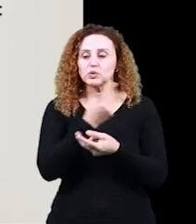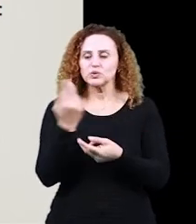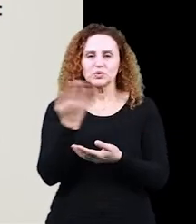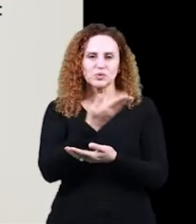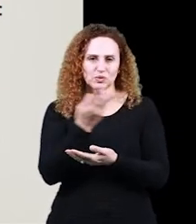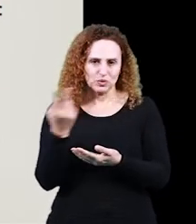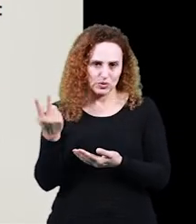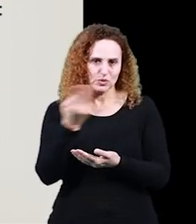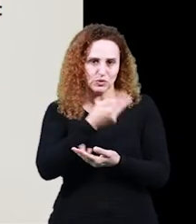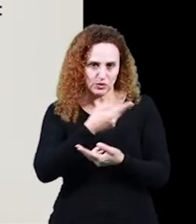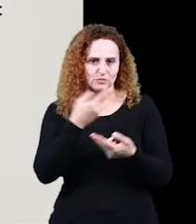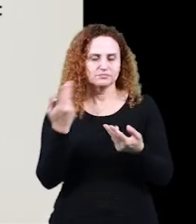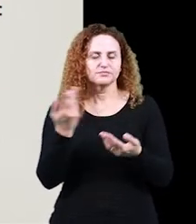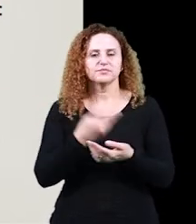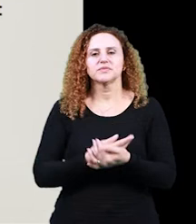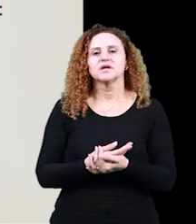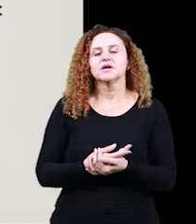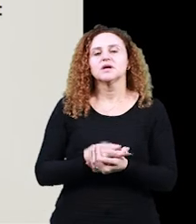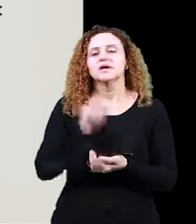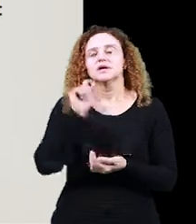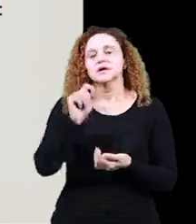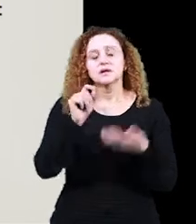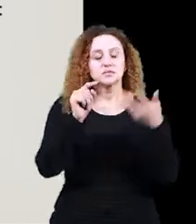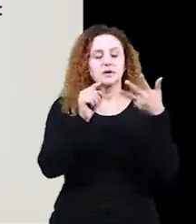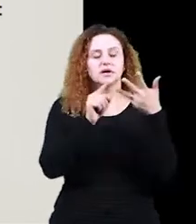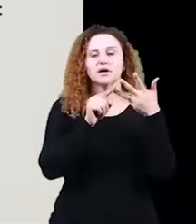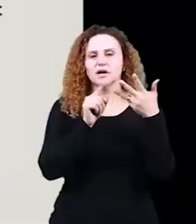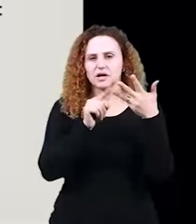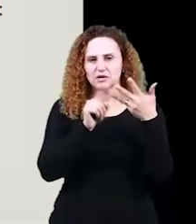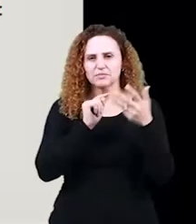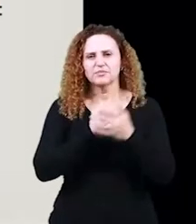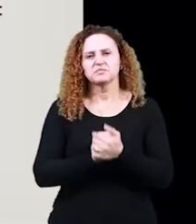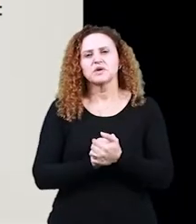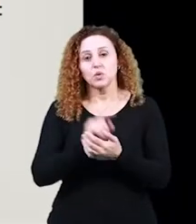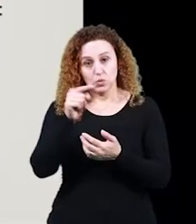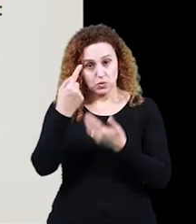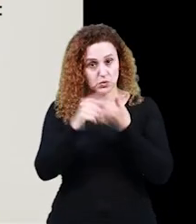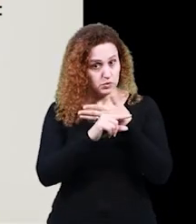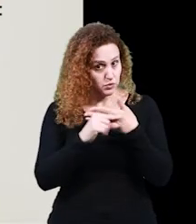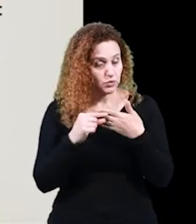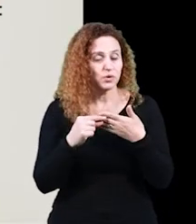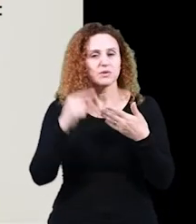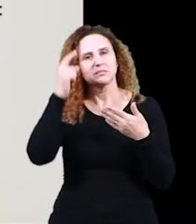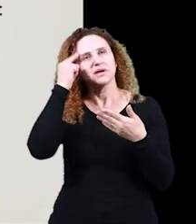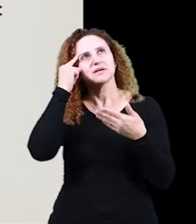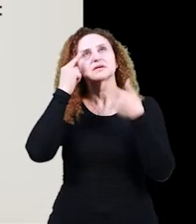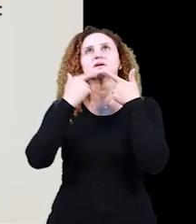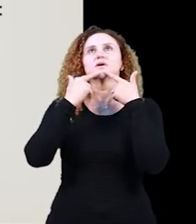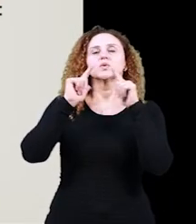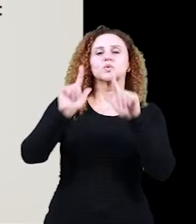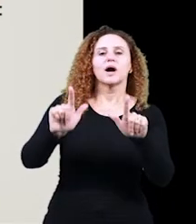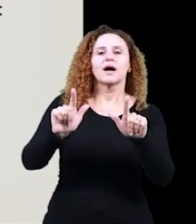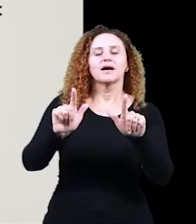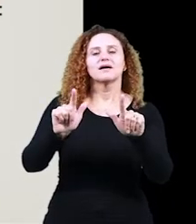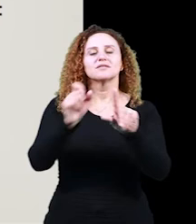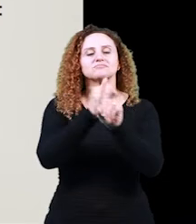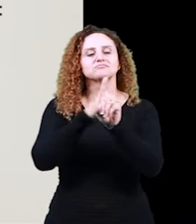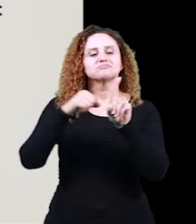contexto, no canal e o código. E o banveniste pensa no uso entre a linguagem e a sociedade, que